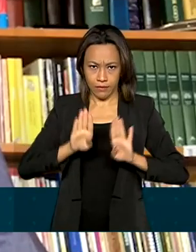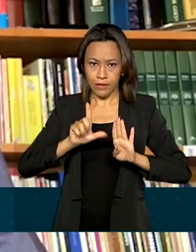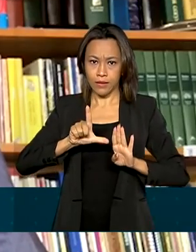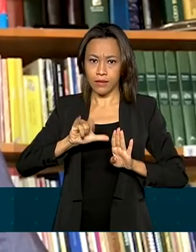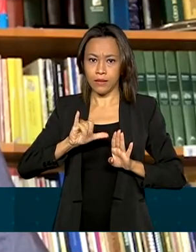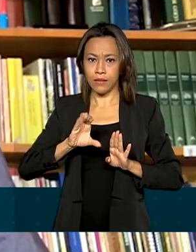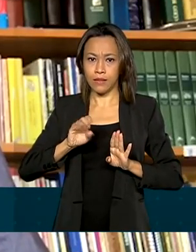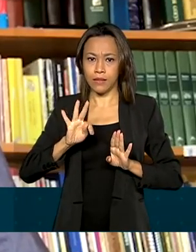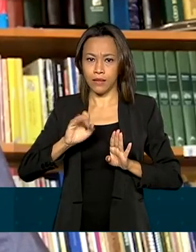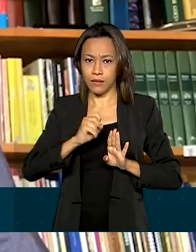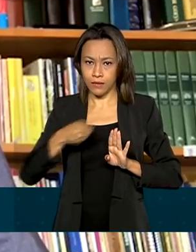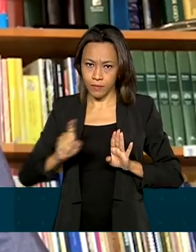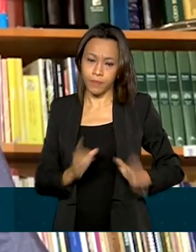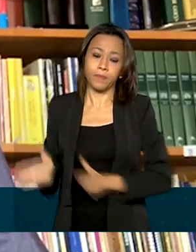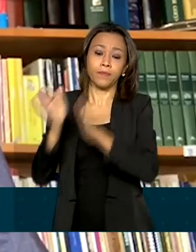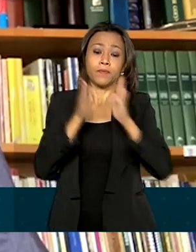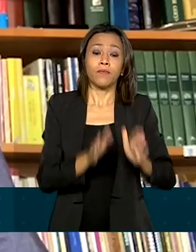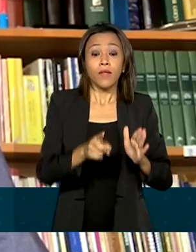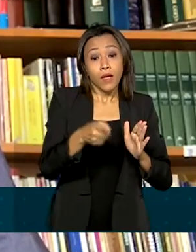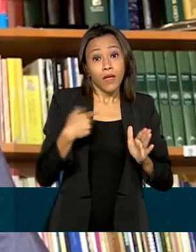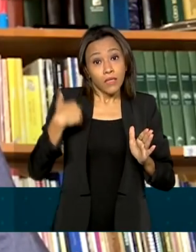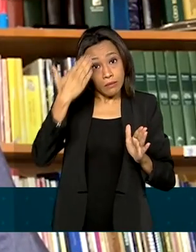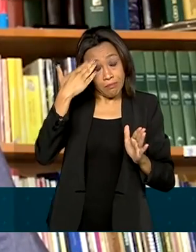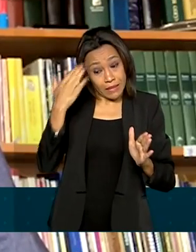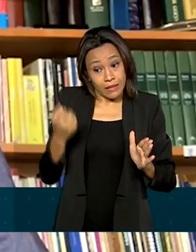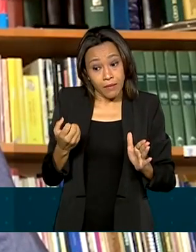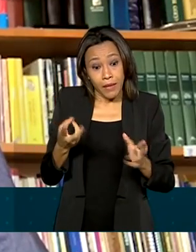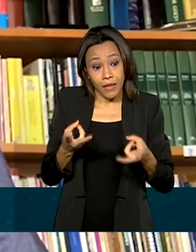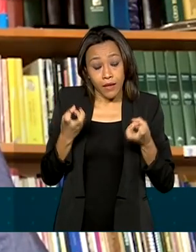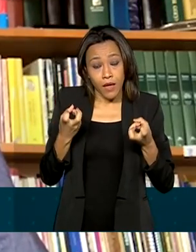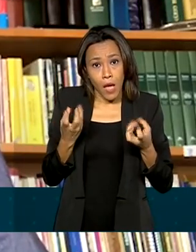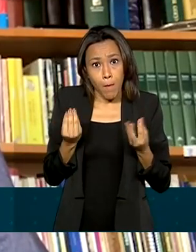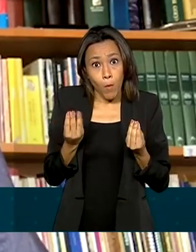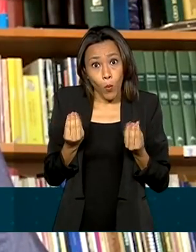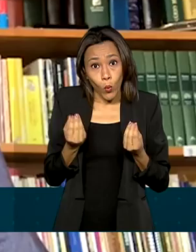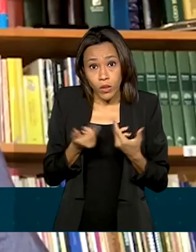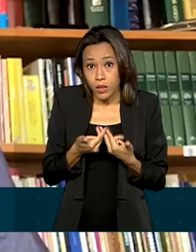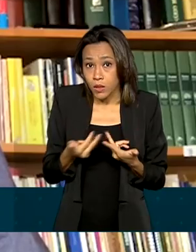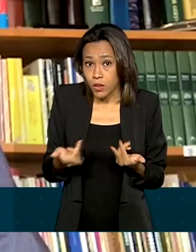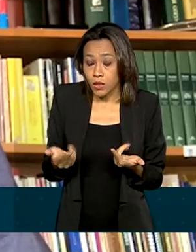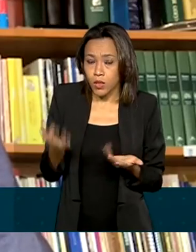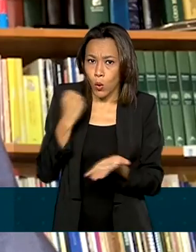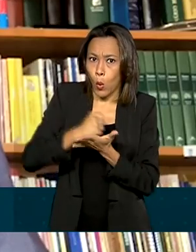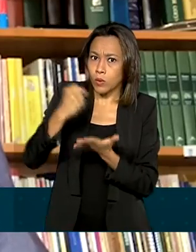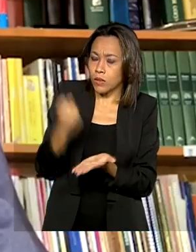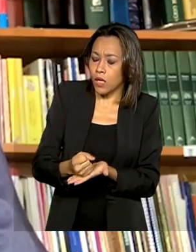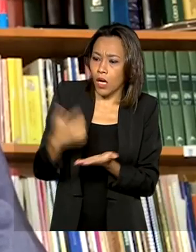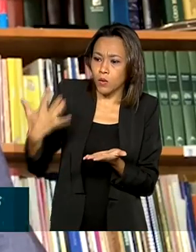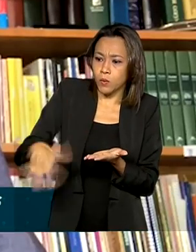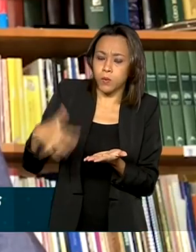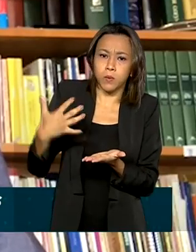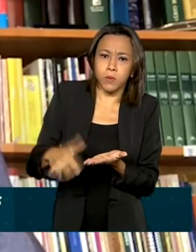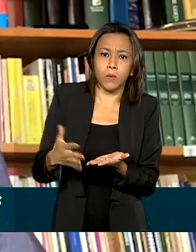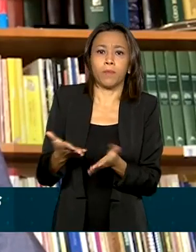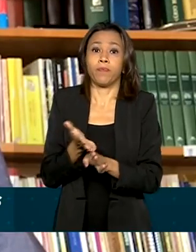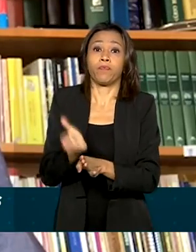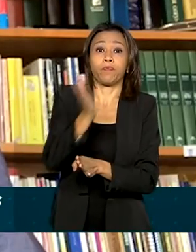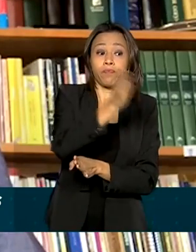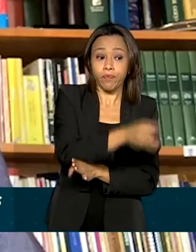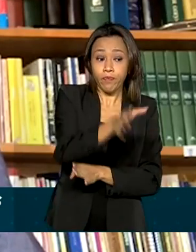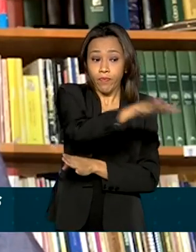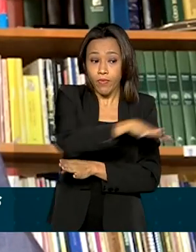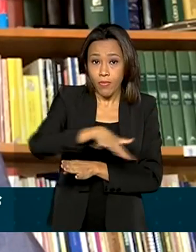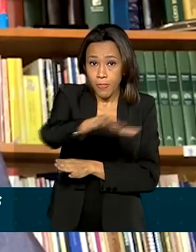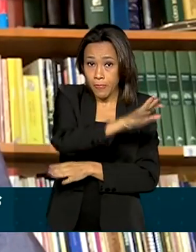agilidade, o volume é grande e a quantidade de contratos também. E do lado do fornecedor, vai